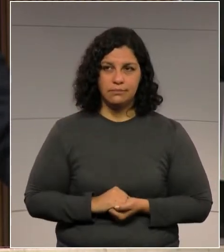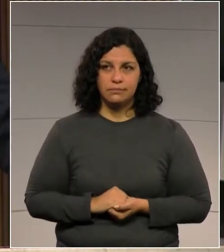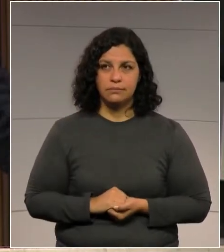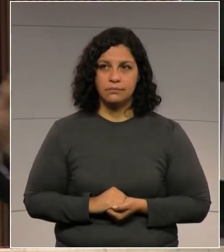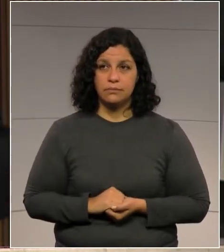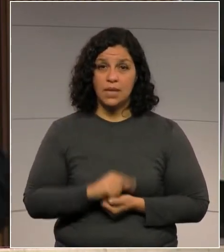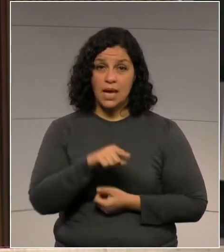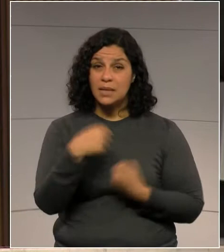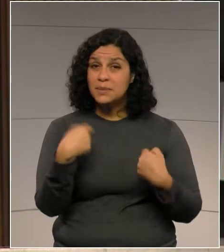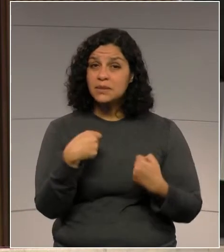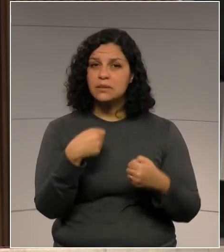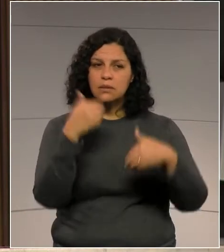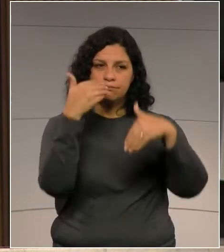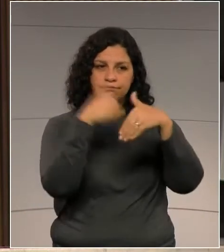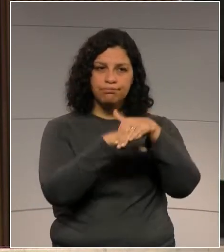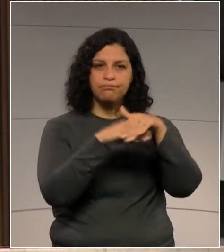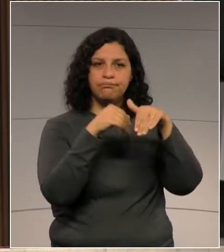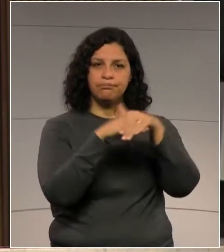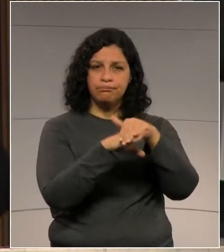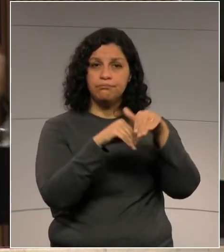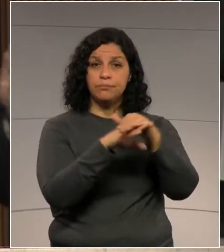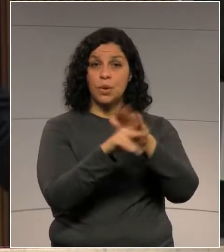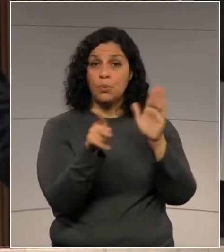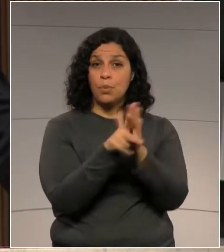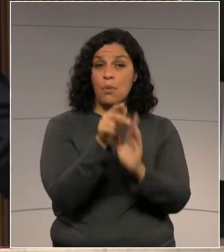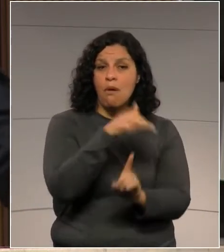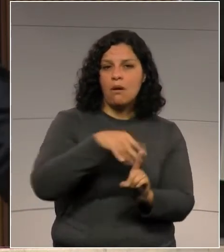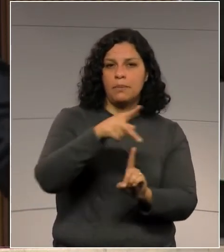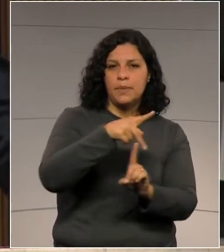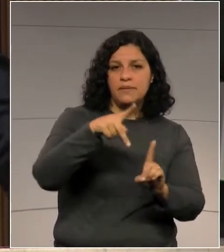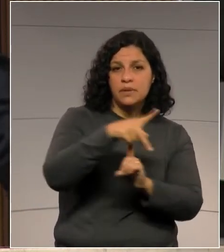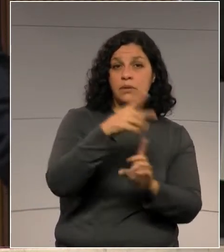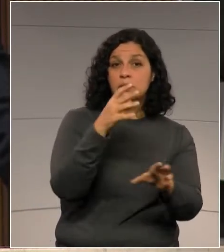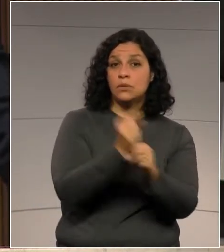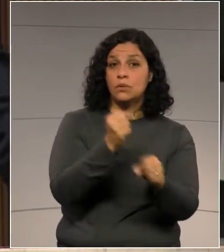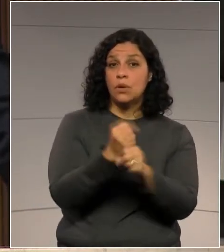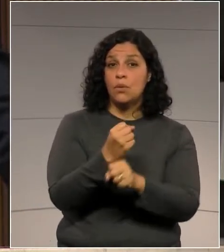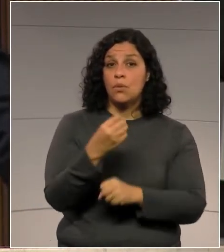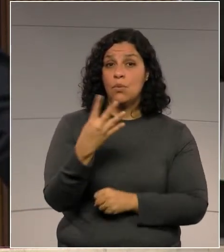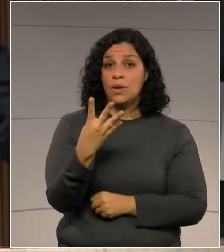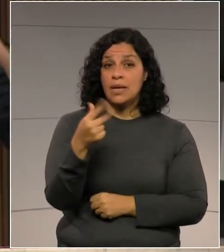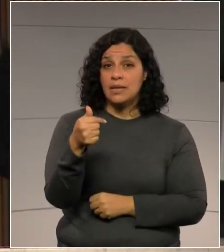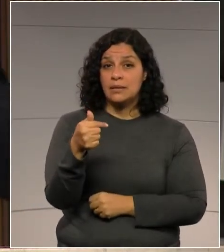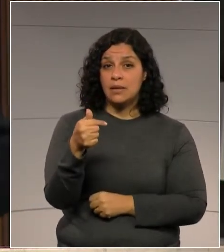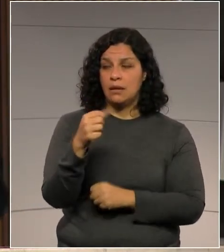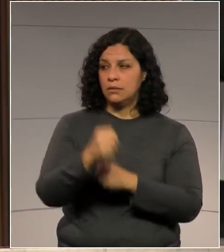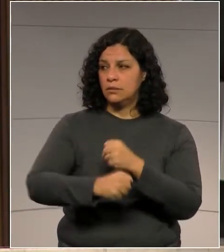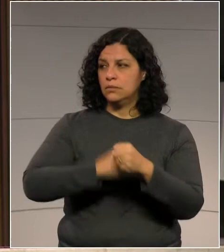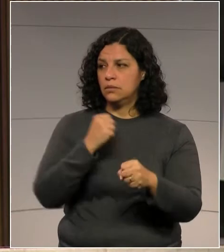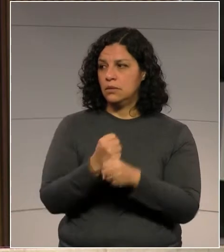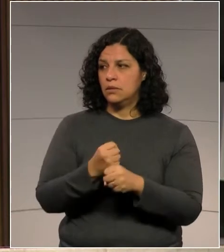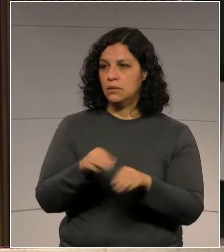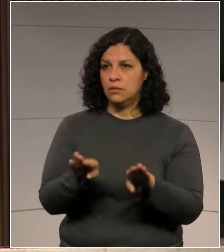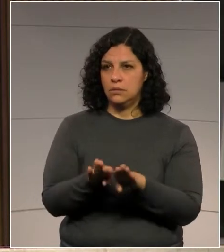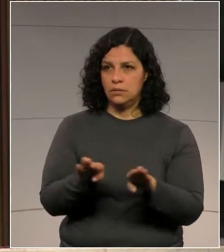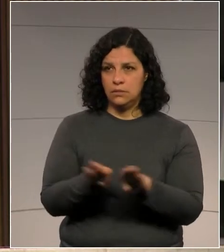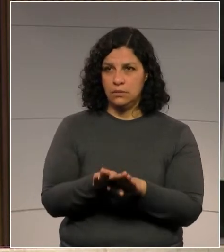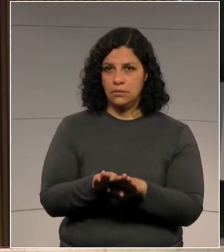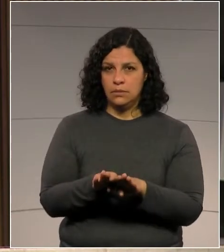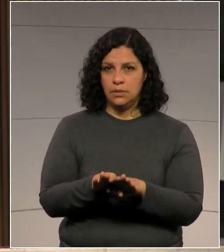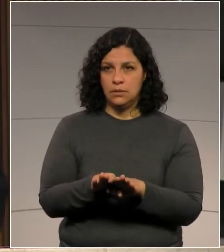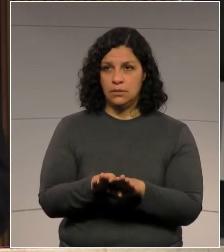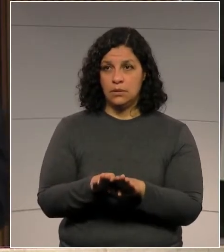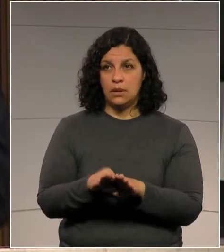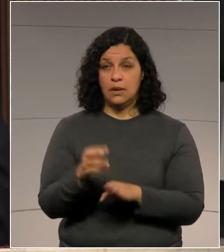terá que contribuir por 47 anos. Então, a ideia de que ele vai contribuir com